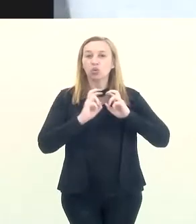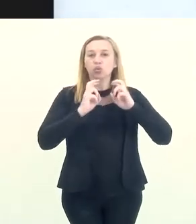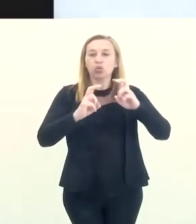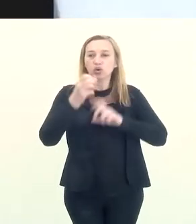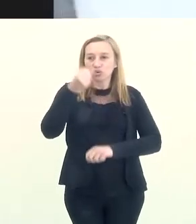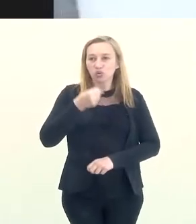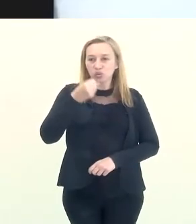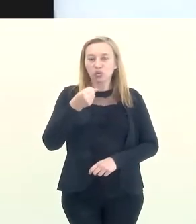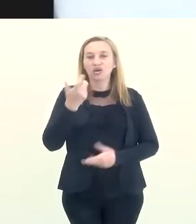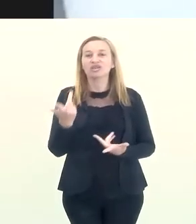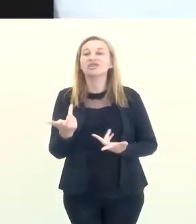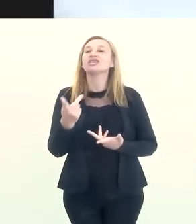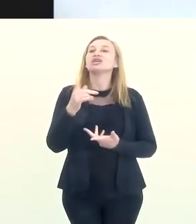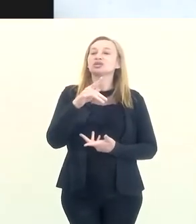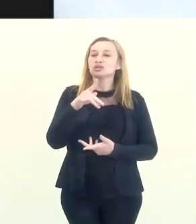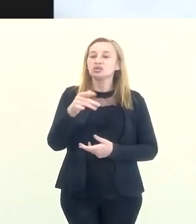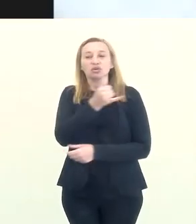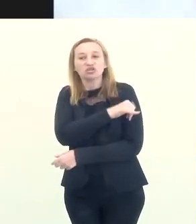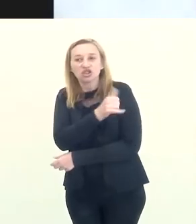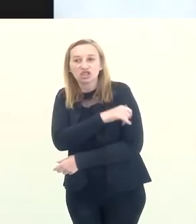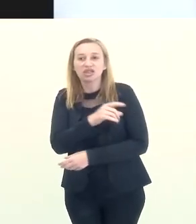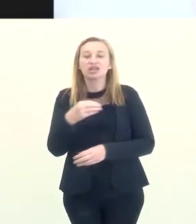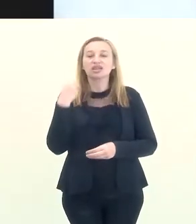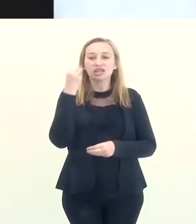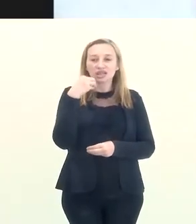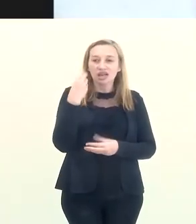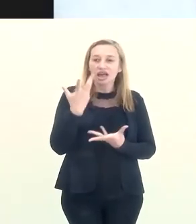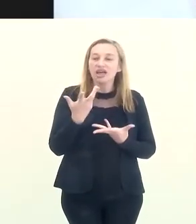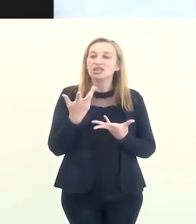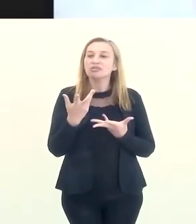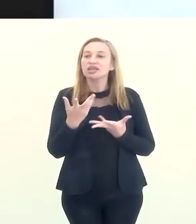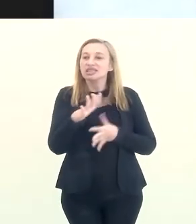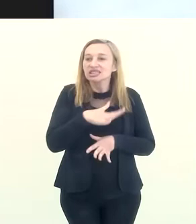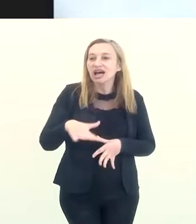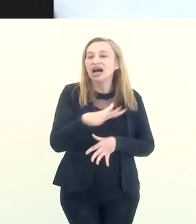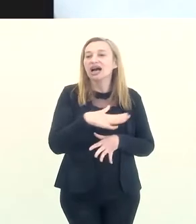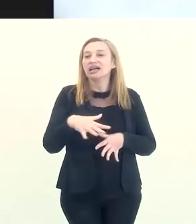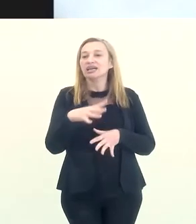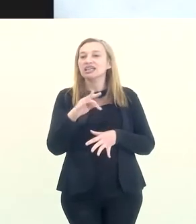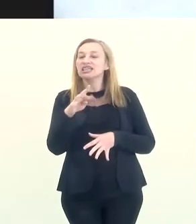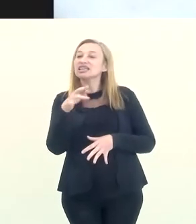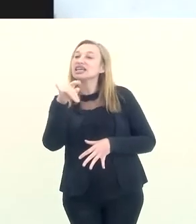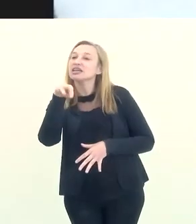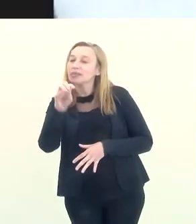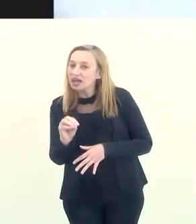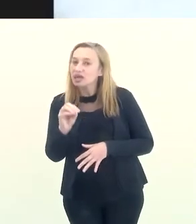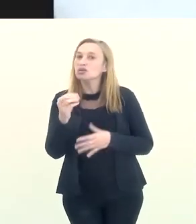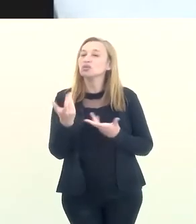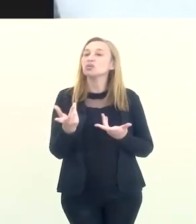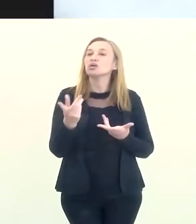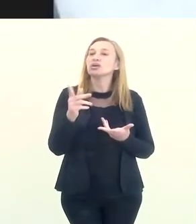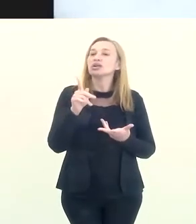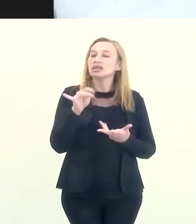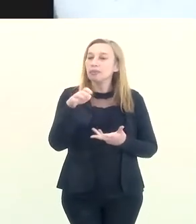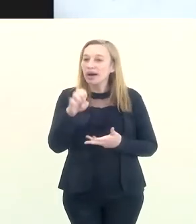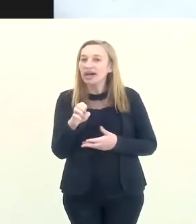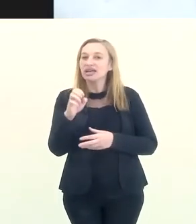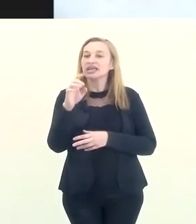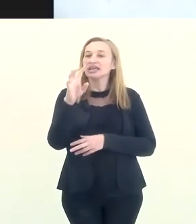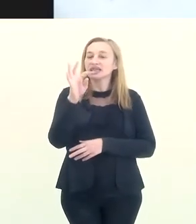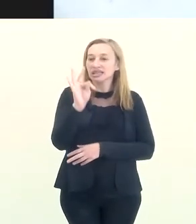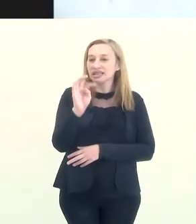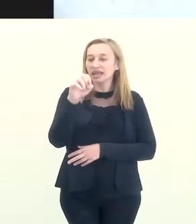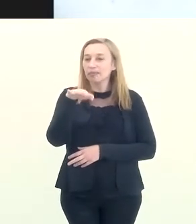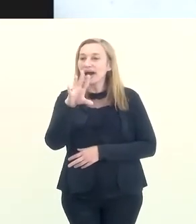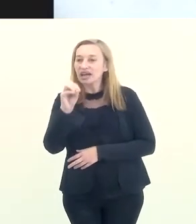E o trem do Corcovado, aqui do Rio de Janeiro, está levando essa expertise na área de entretenimento. Entretenimento, de parques